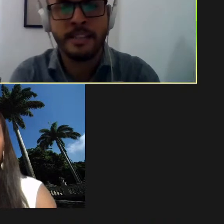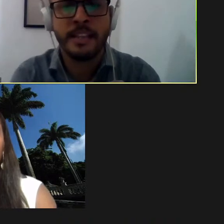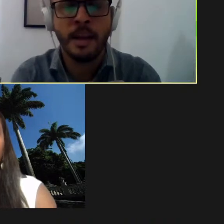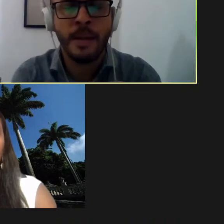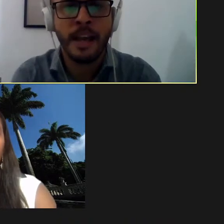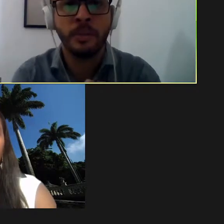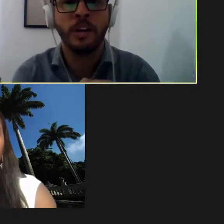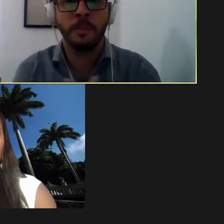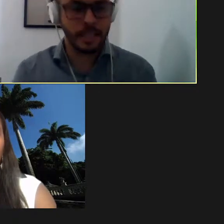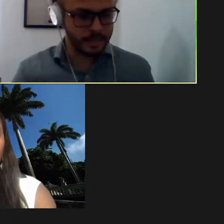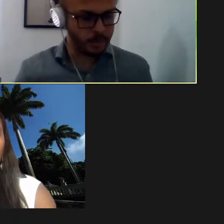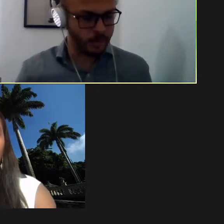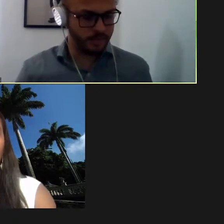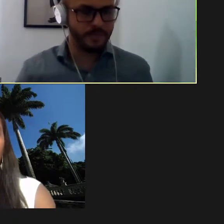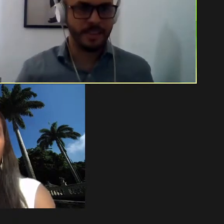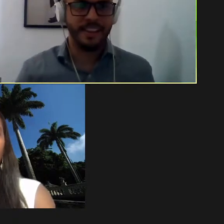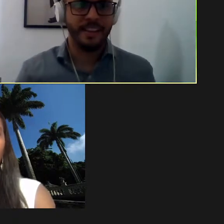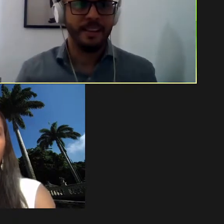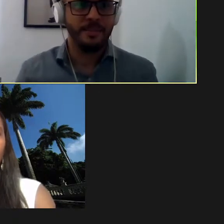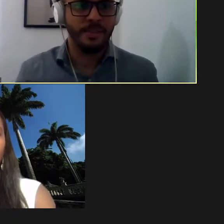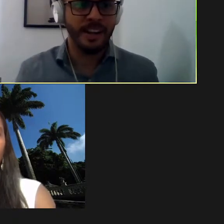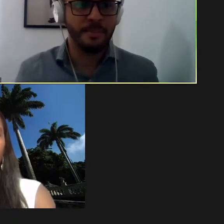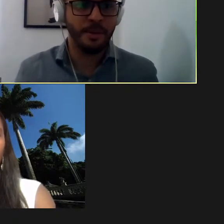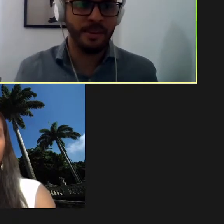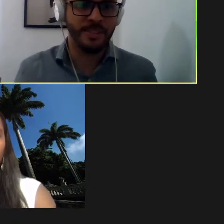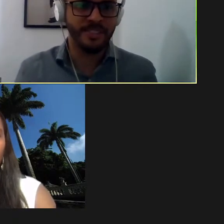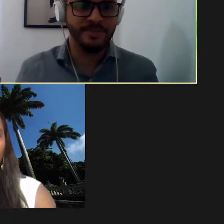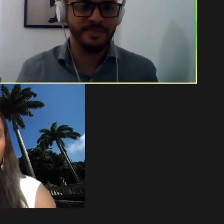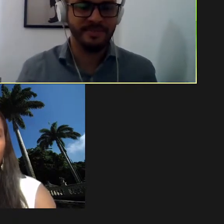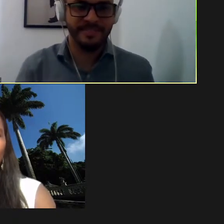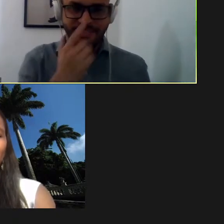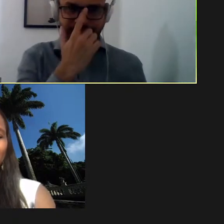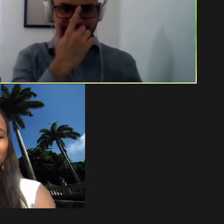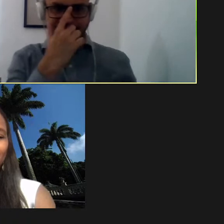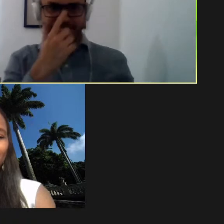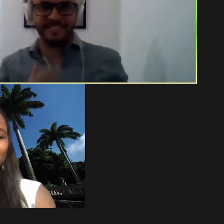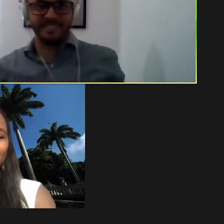relacionadas à ciência aberta no campo da saúde Viviane por favor